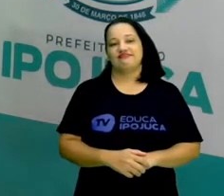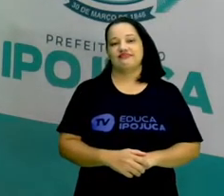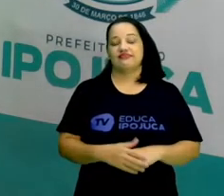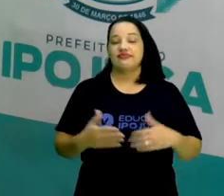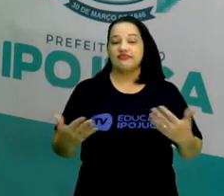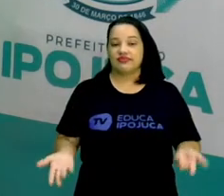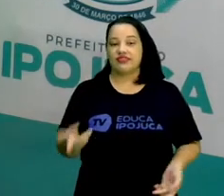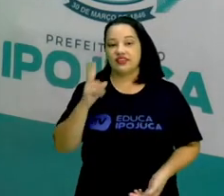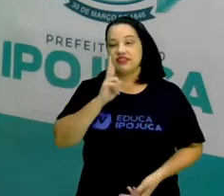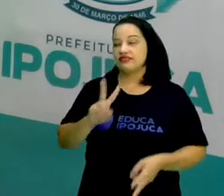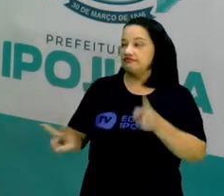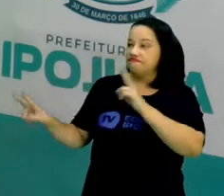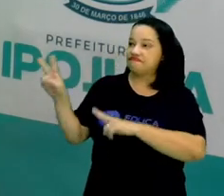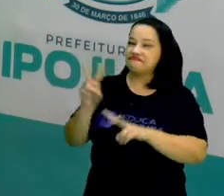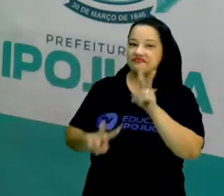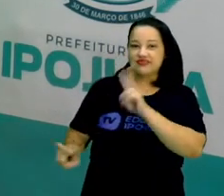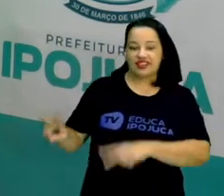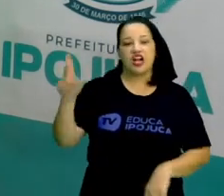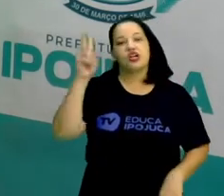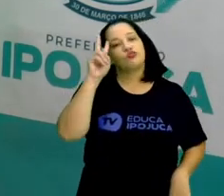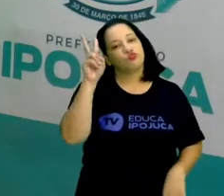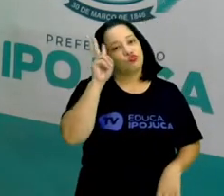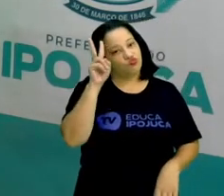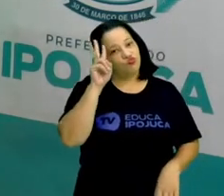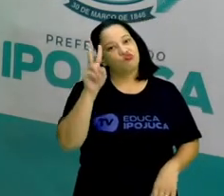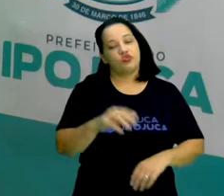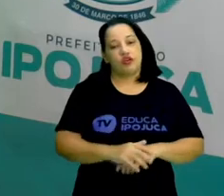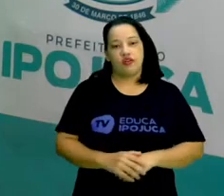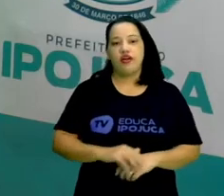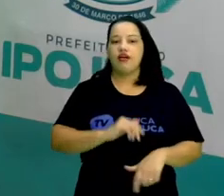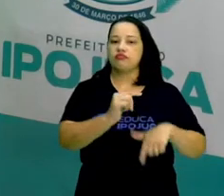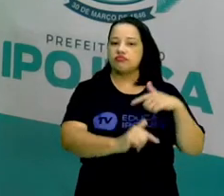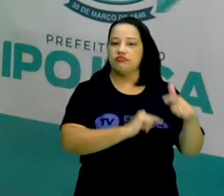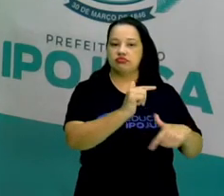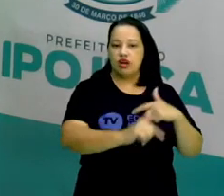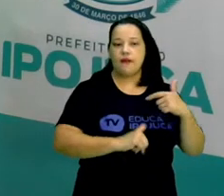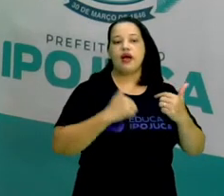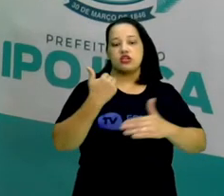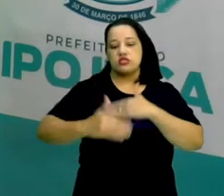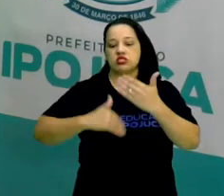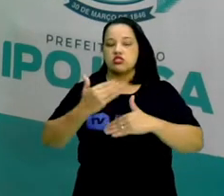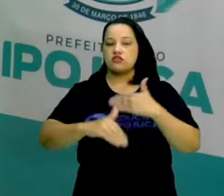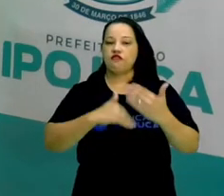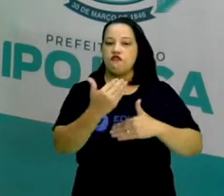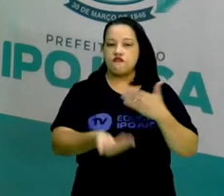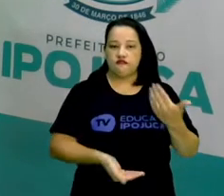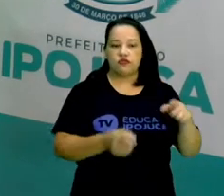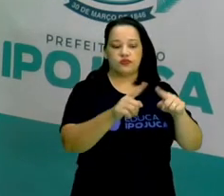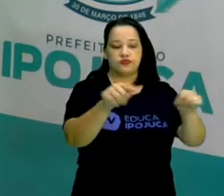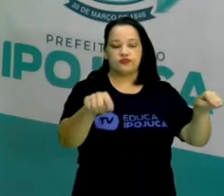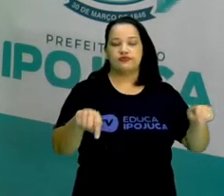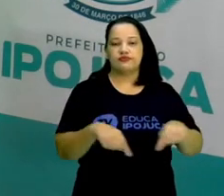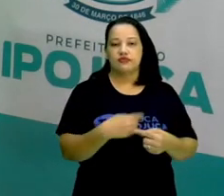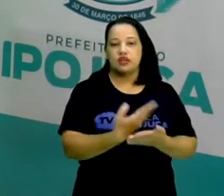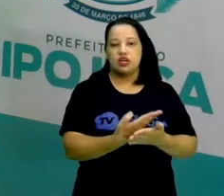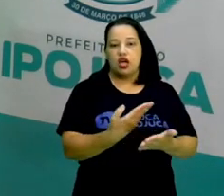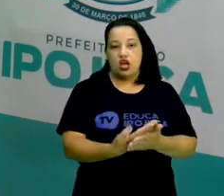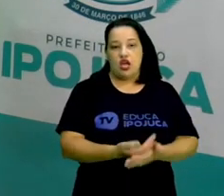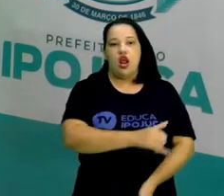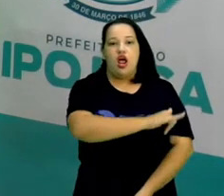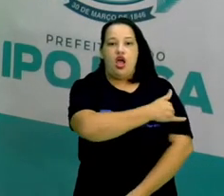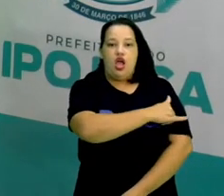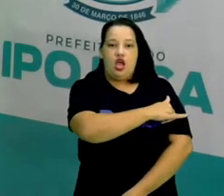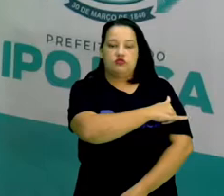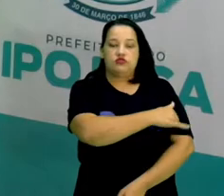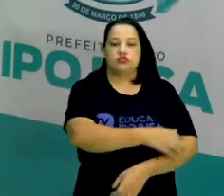Olhares da nossa cidade e sua história. É um trabalho que foi desenvolvido em uma sala de aula com a turma de